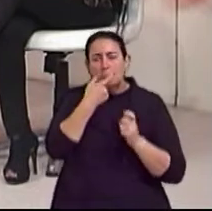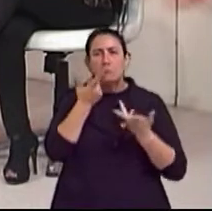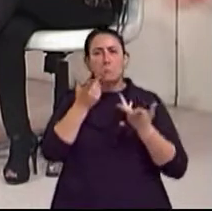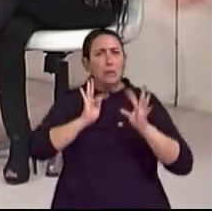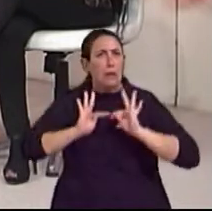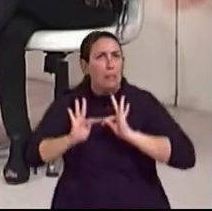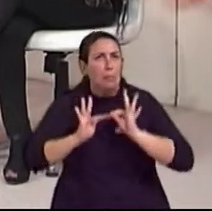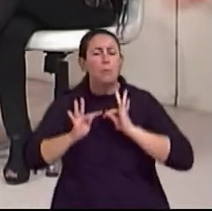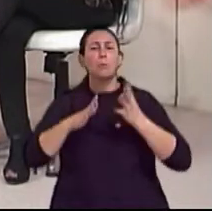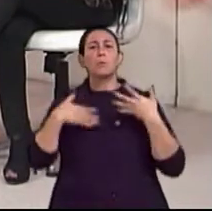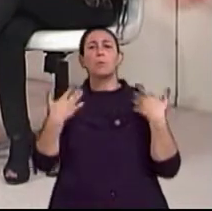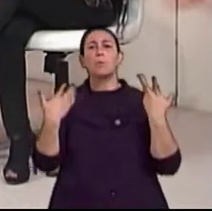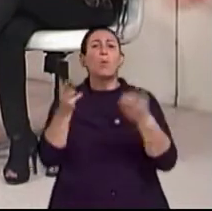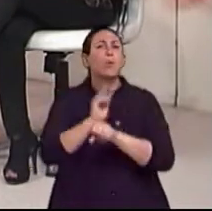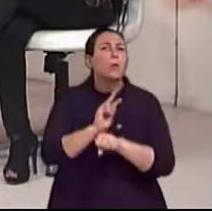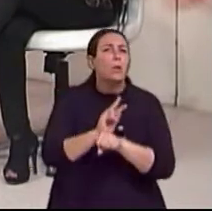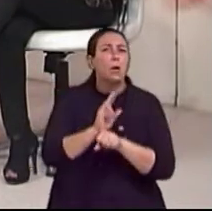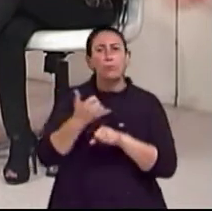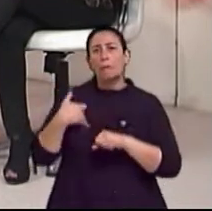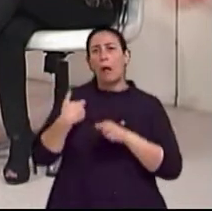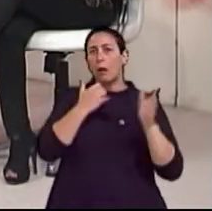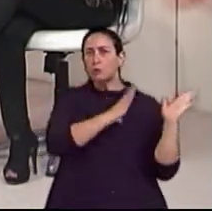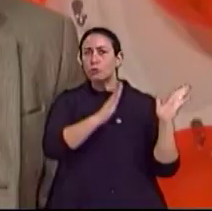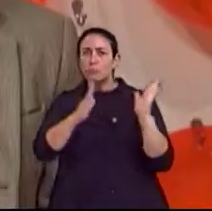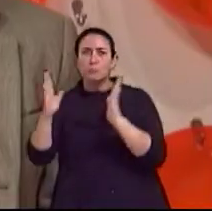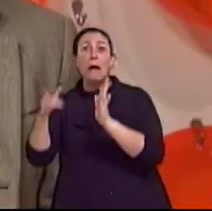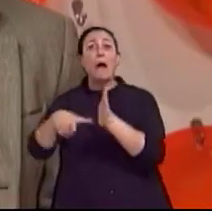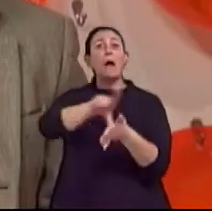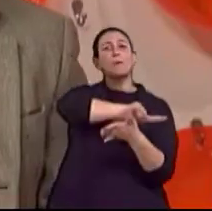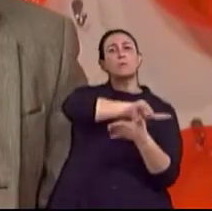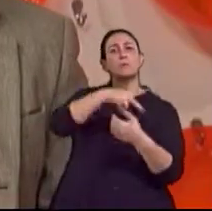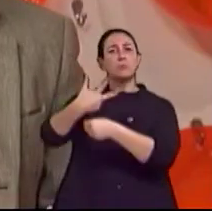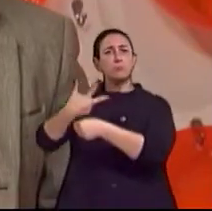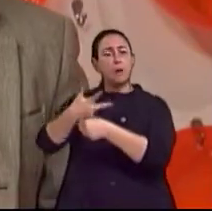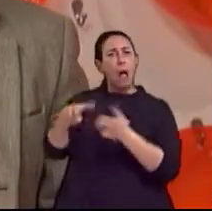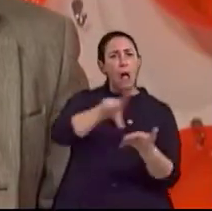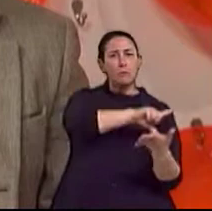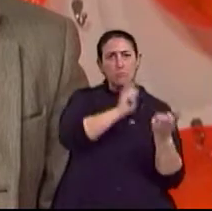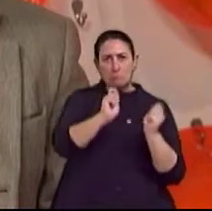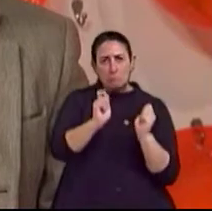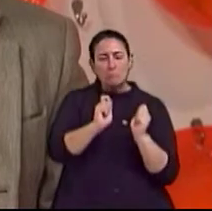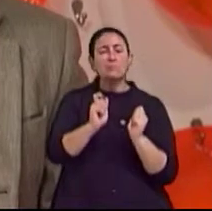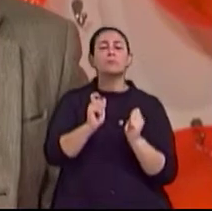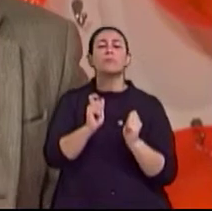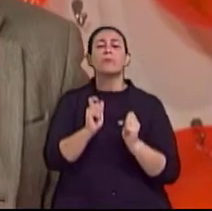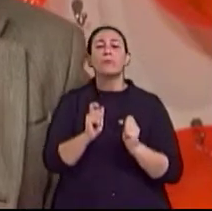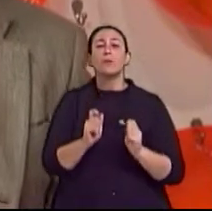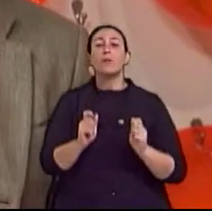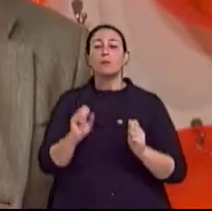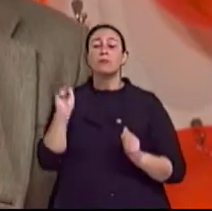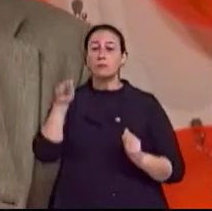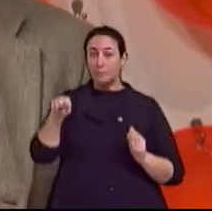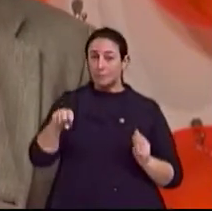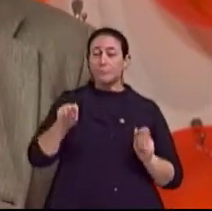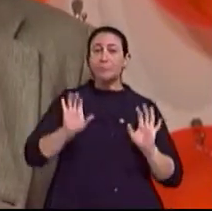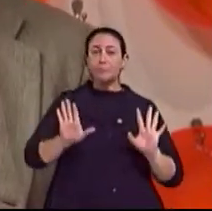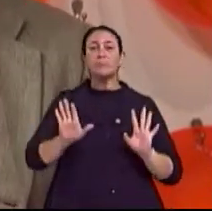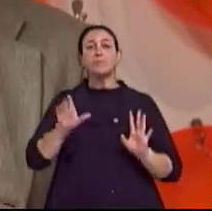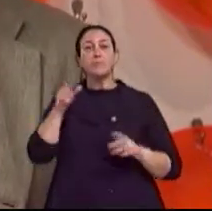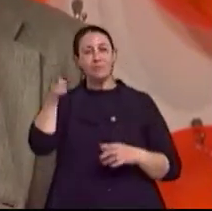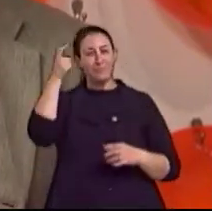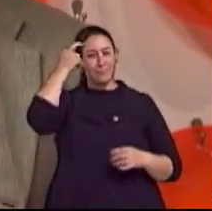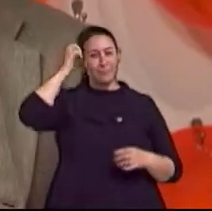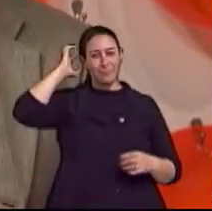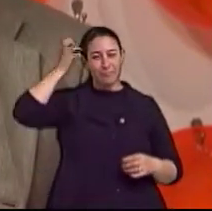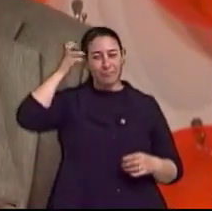Com o cuidado em outras faixas etárias? Sim, nem todas podem ser prevenidas do mesmo modo. Então, a demência vascular, assim